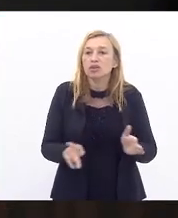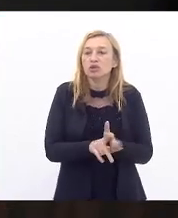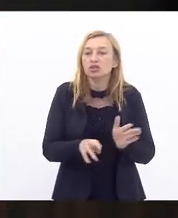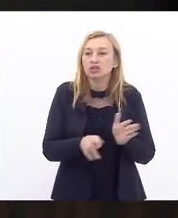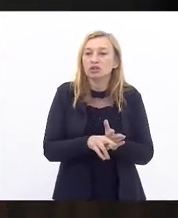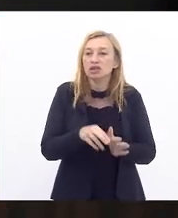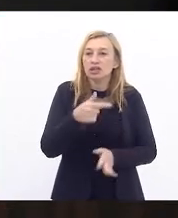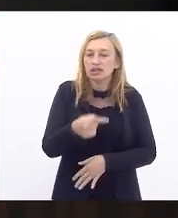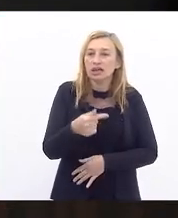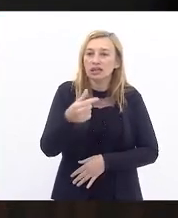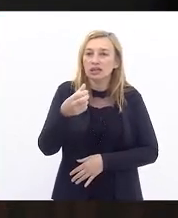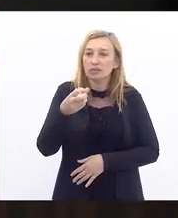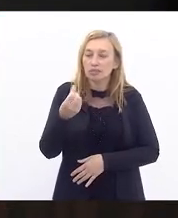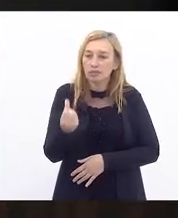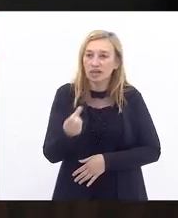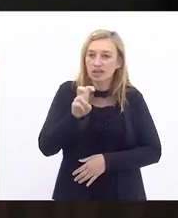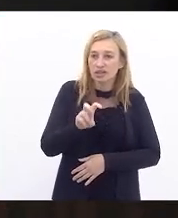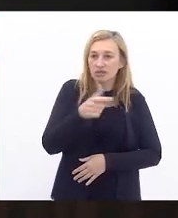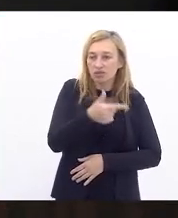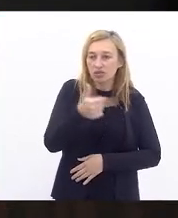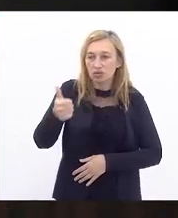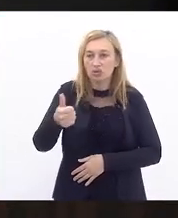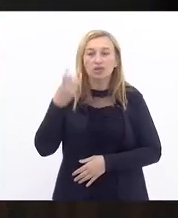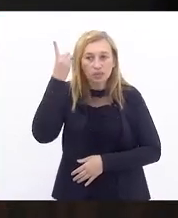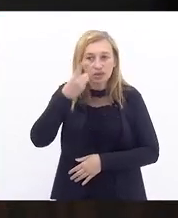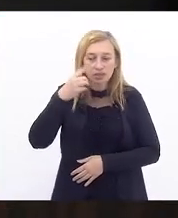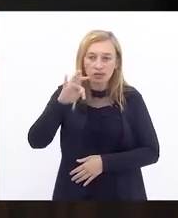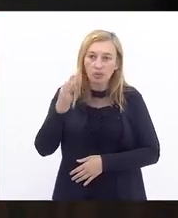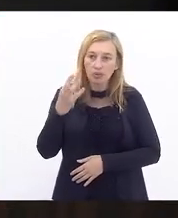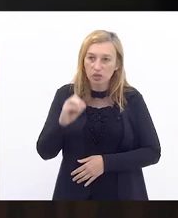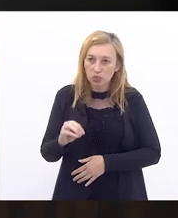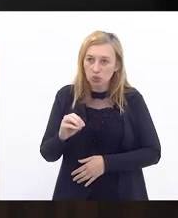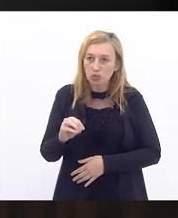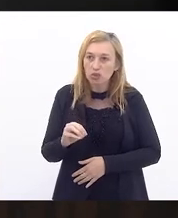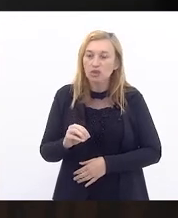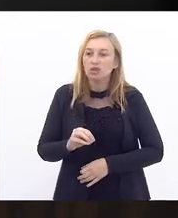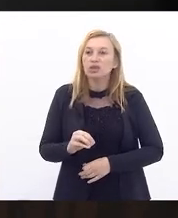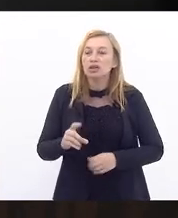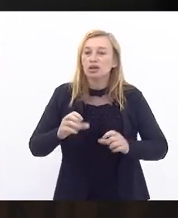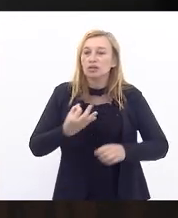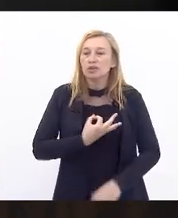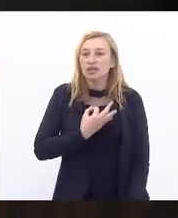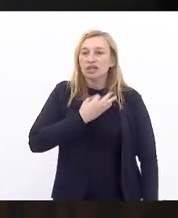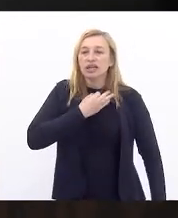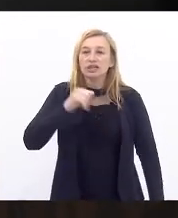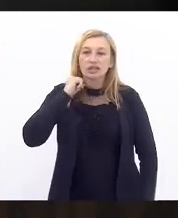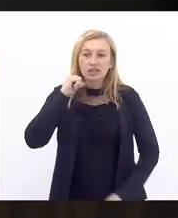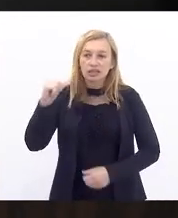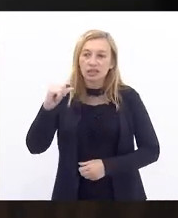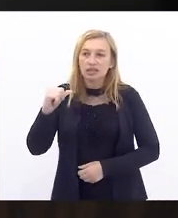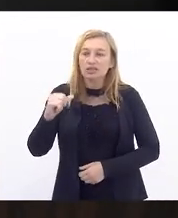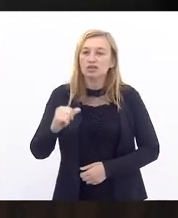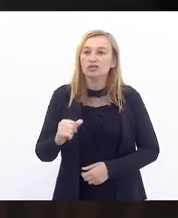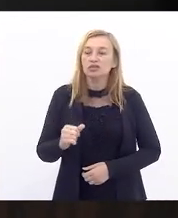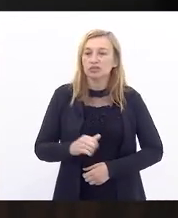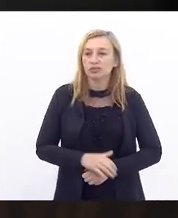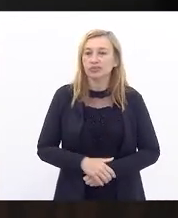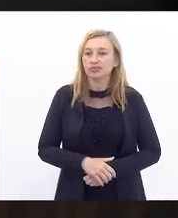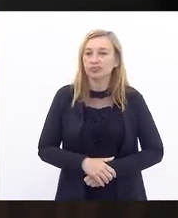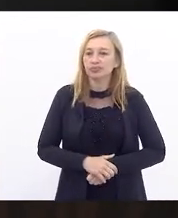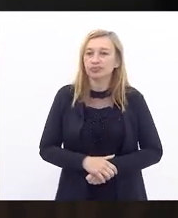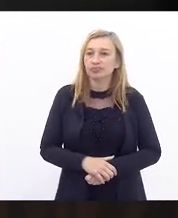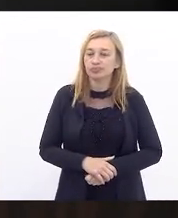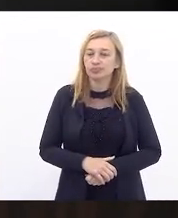de resolução 765-21, de autoria do deputado Márcio Galberto, concede medalha Tiradentes e respectivo